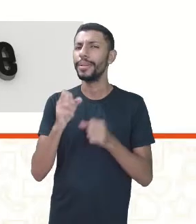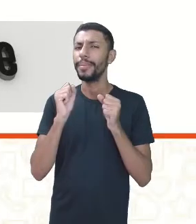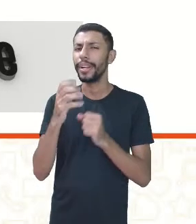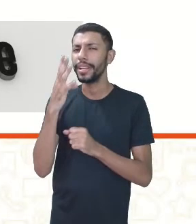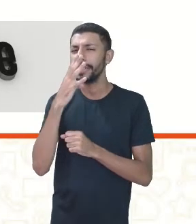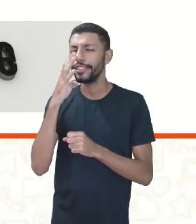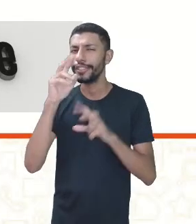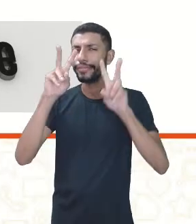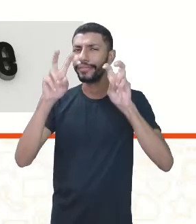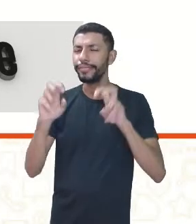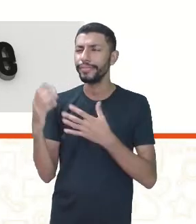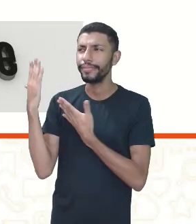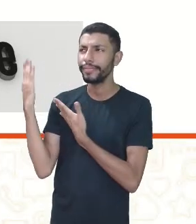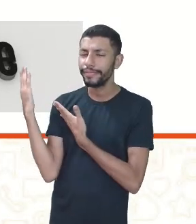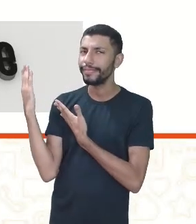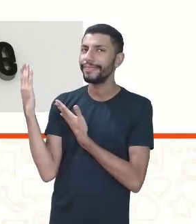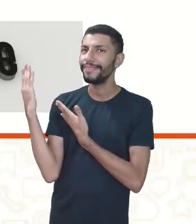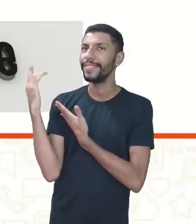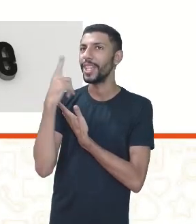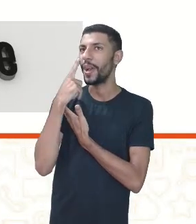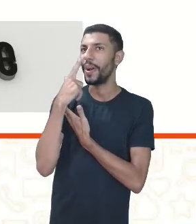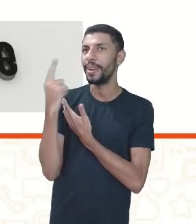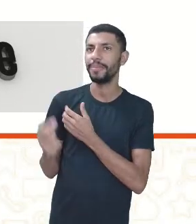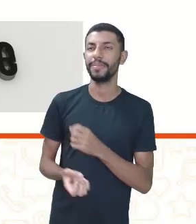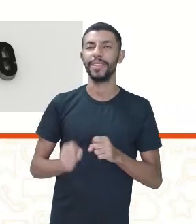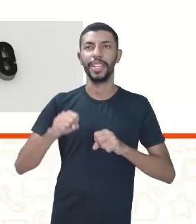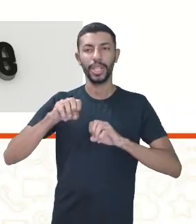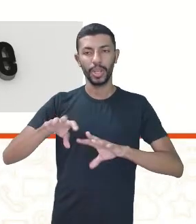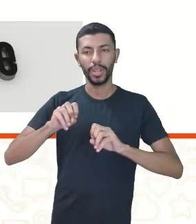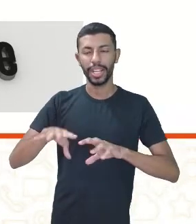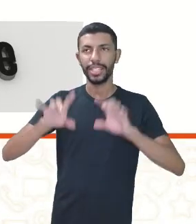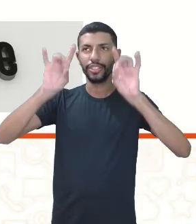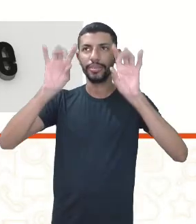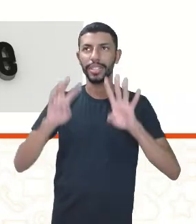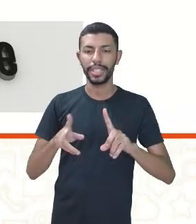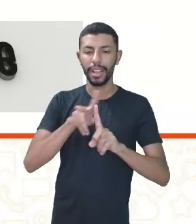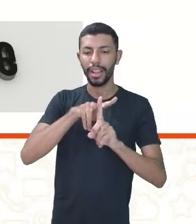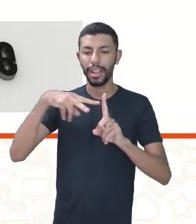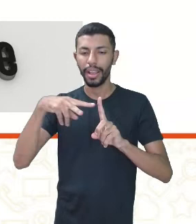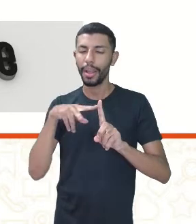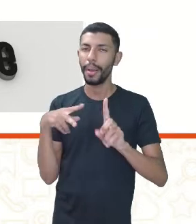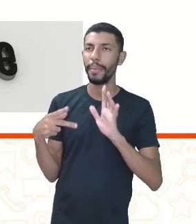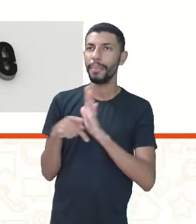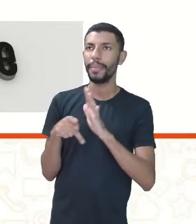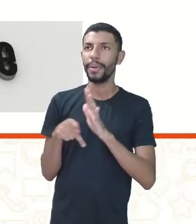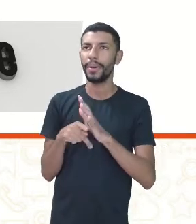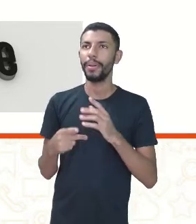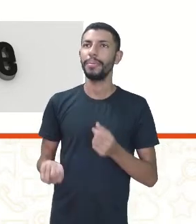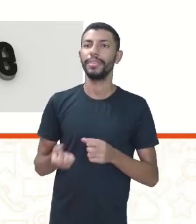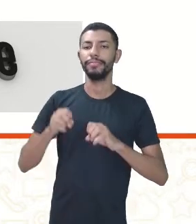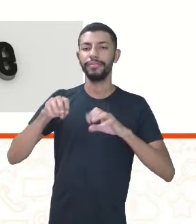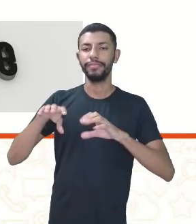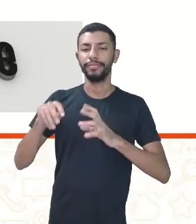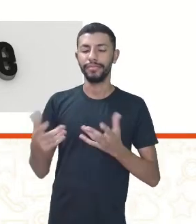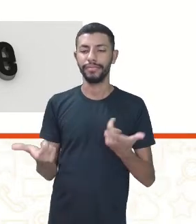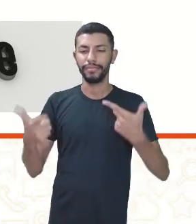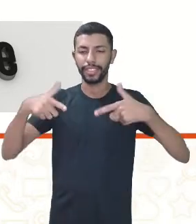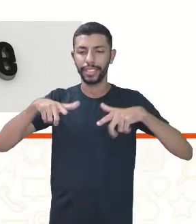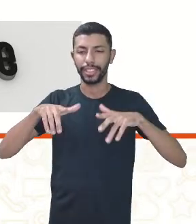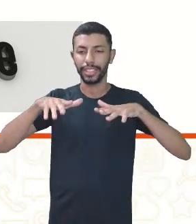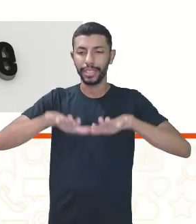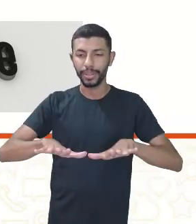Você vai encontrar na Educação Especial, na perspectiva da educação inclusiva, na TV Alep,